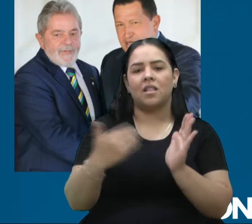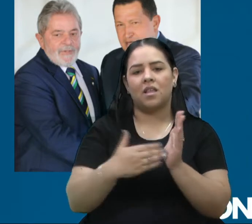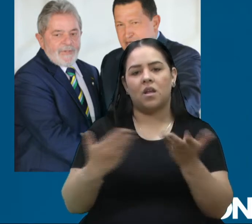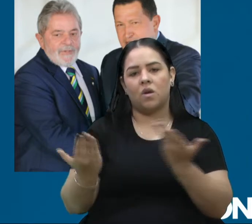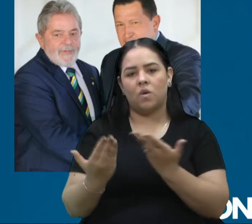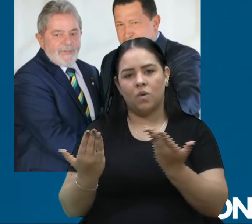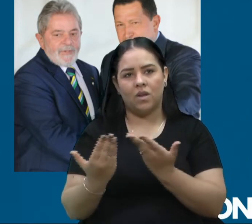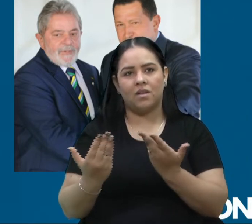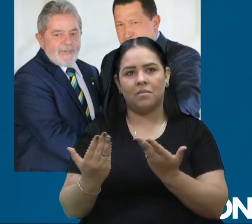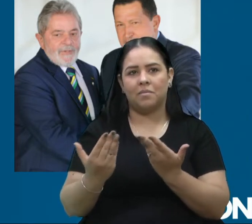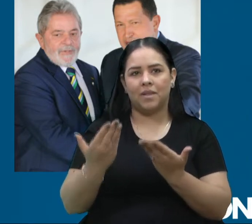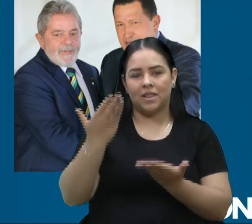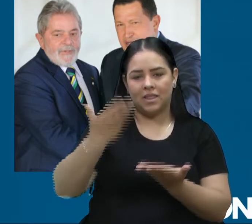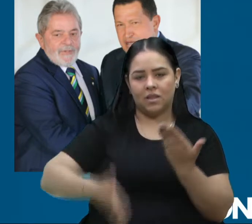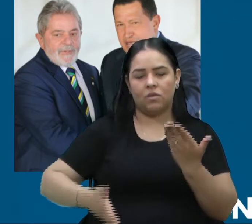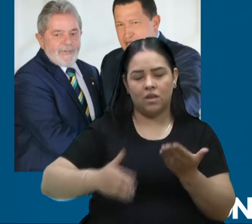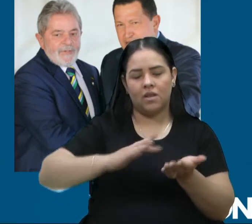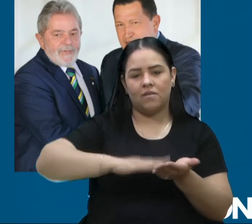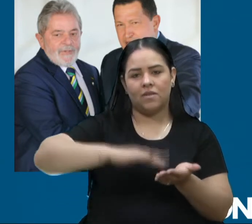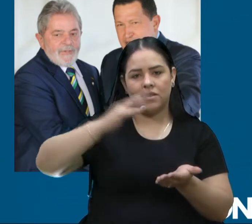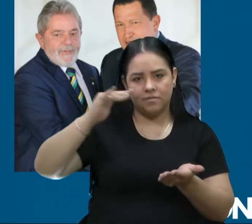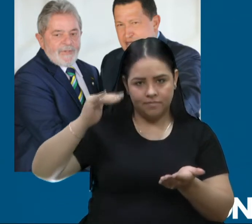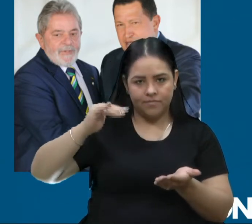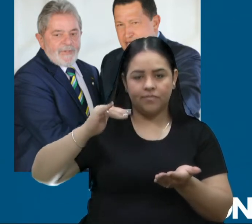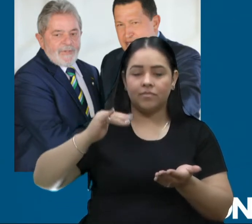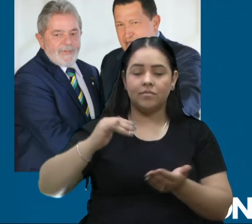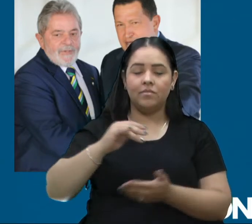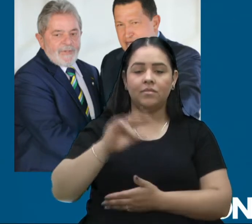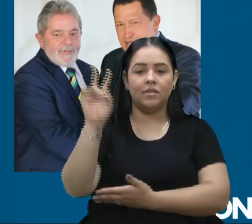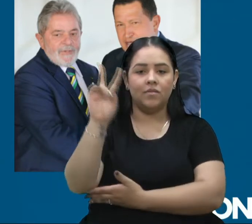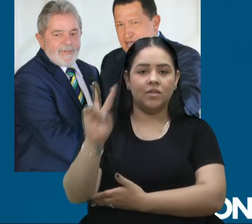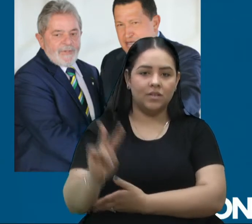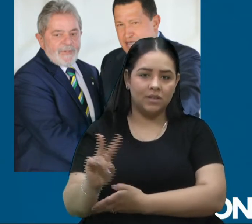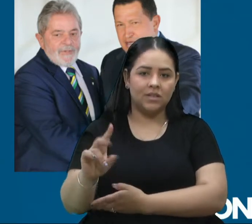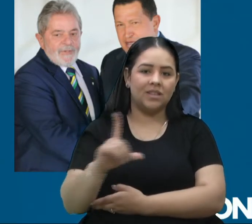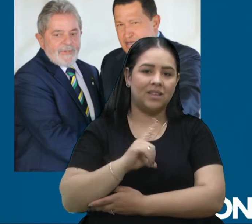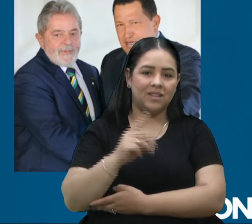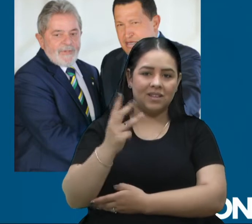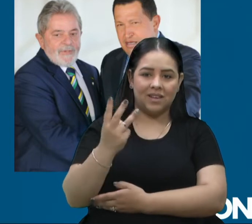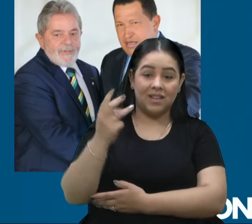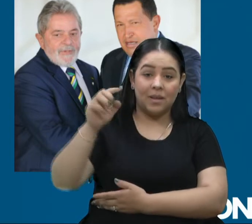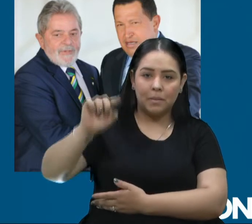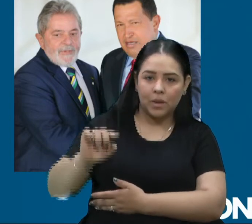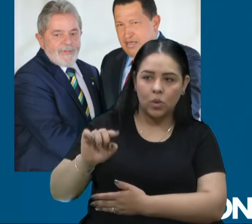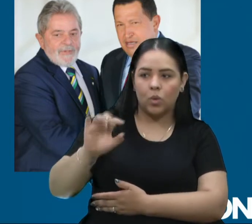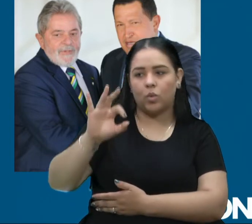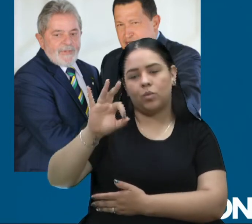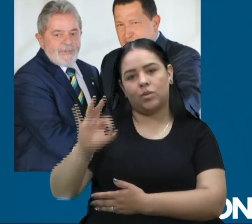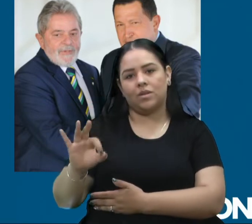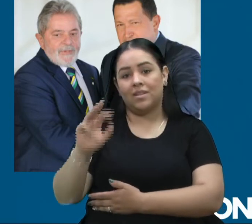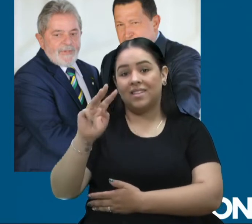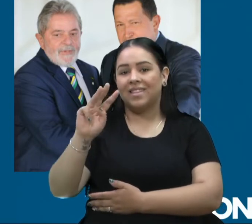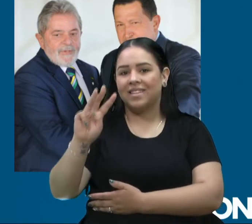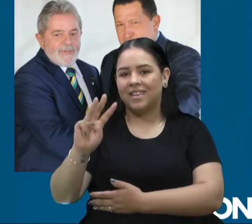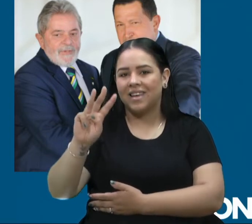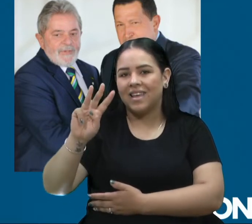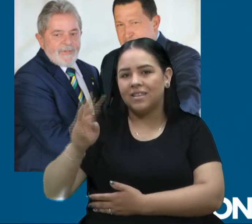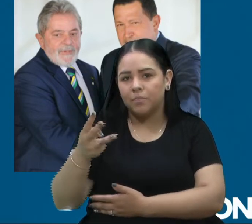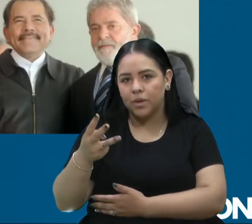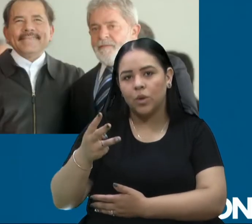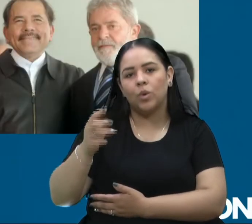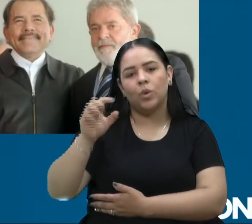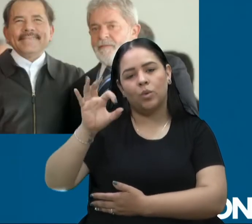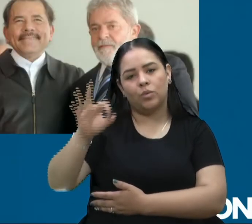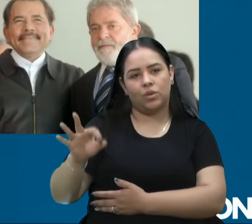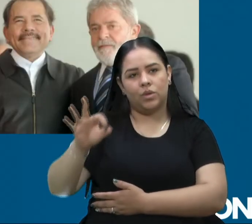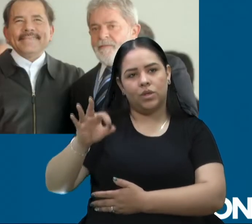reclamam aqui no Brasil está em 10%. O vereador Fontenelle na Venezuela no modelo socialista é de 3 mil por cento. 3 mil por cento. Indo mais